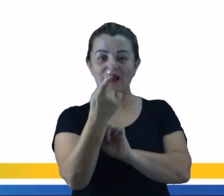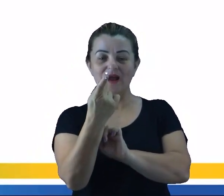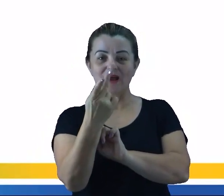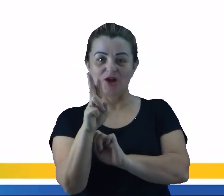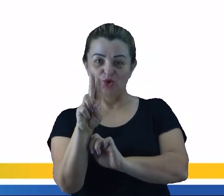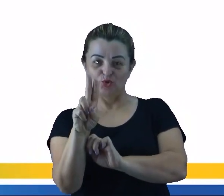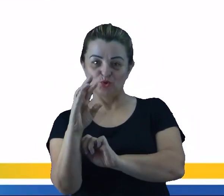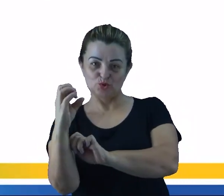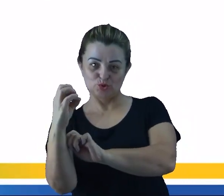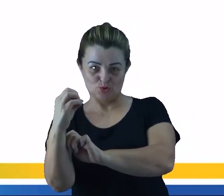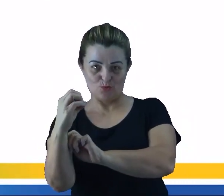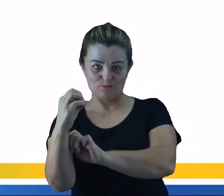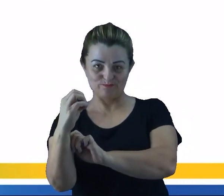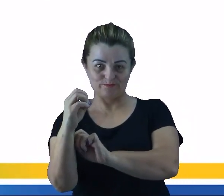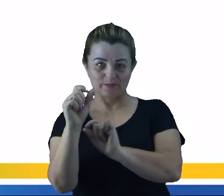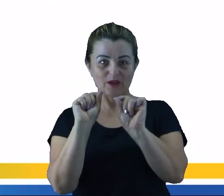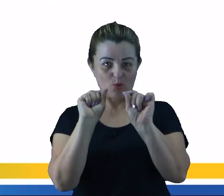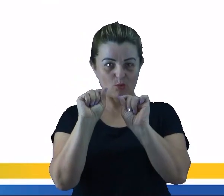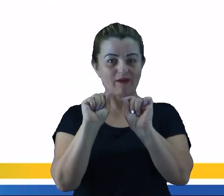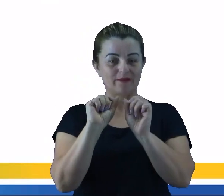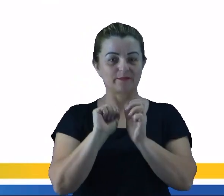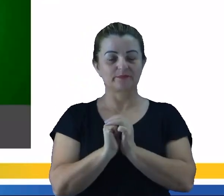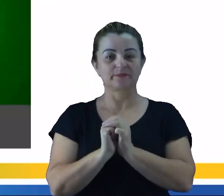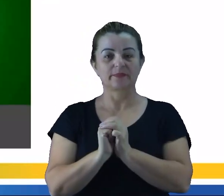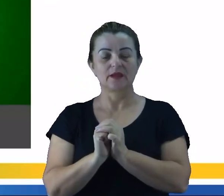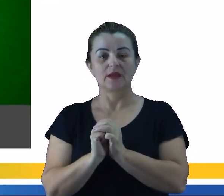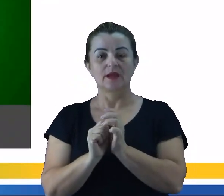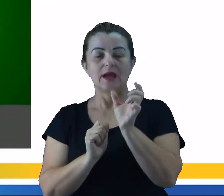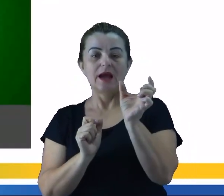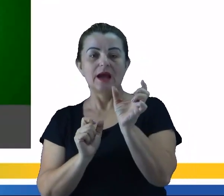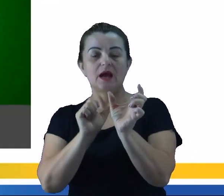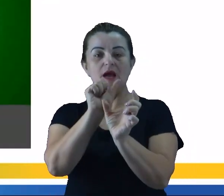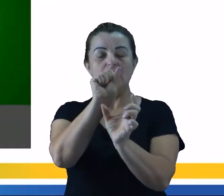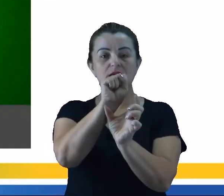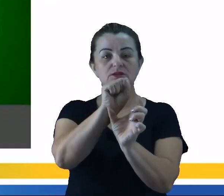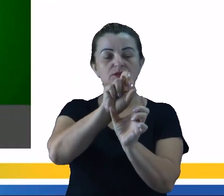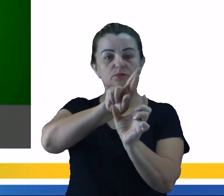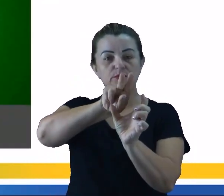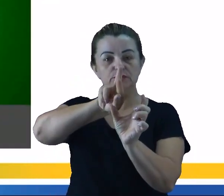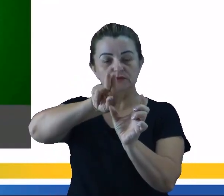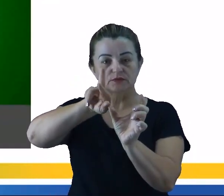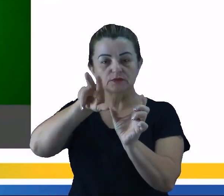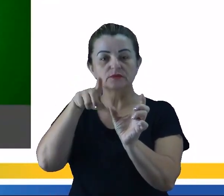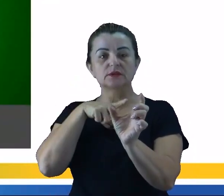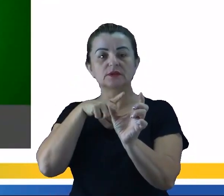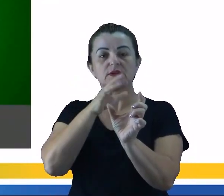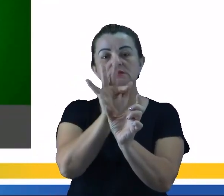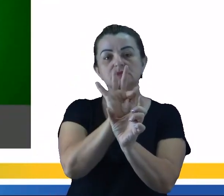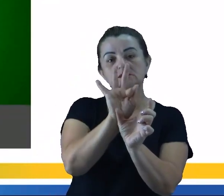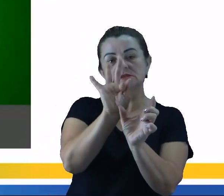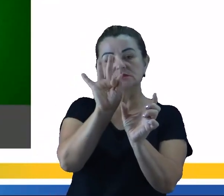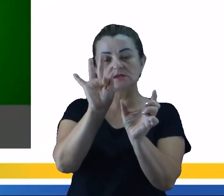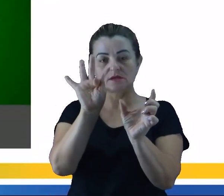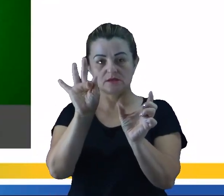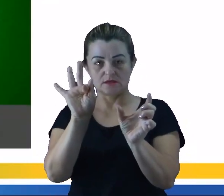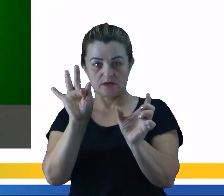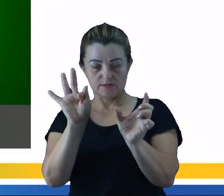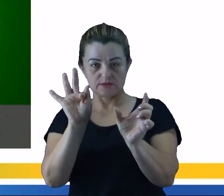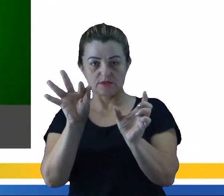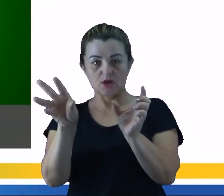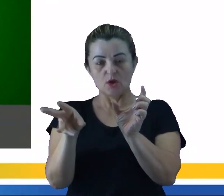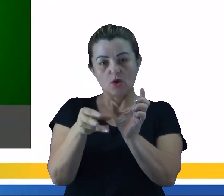é a definição do que é uma substância. Dentro das substâncias, a gente pode ter substâncias simples, que são